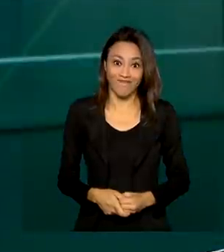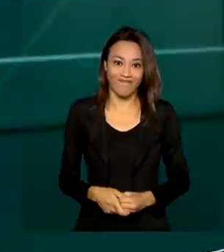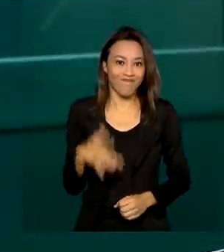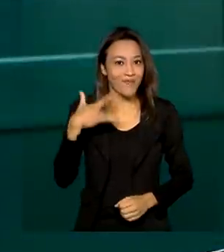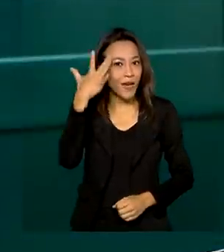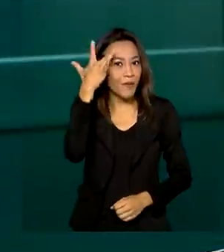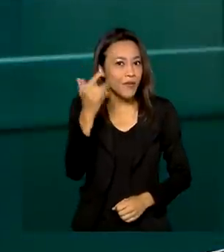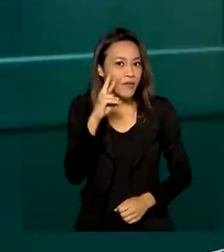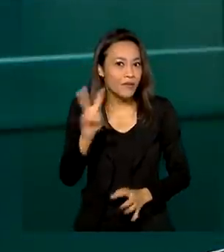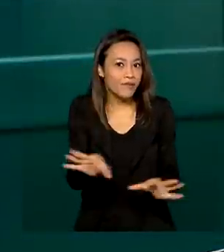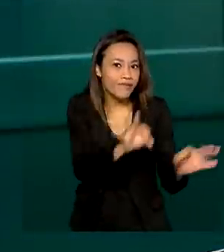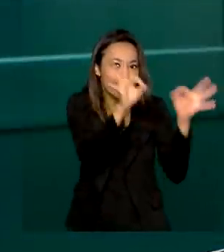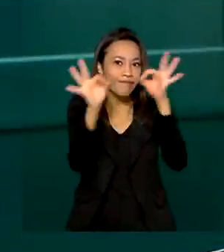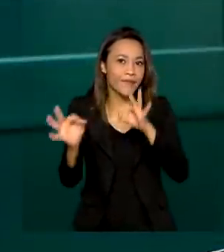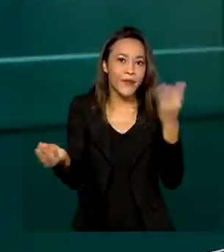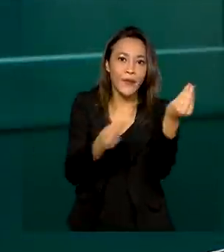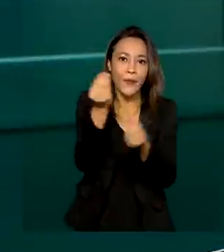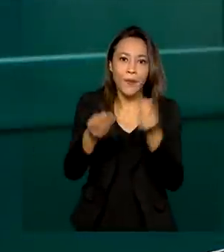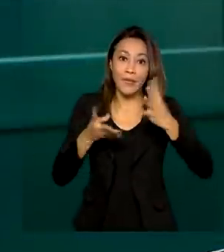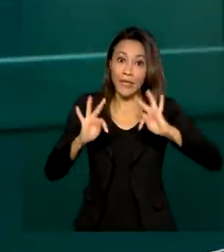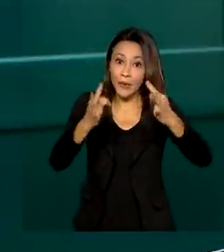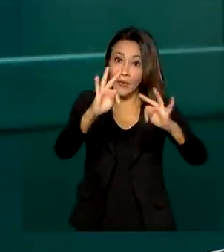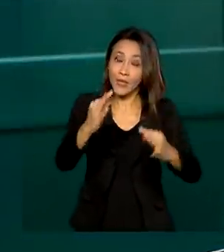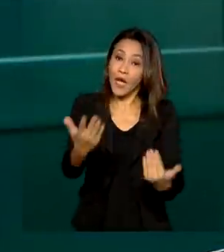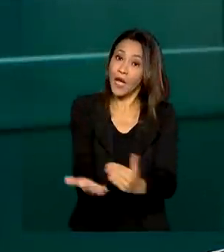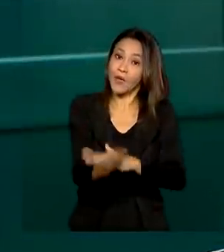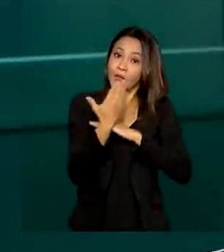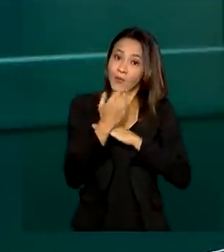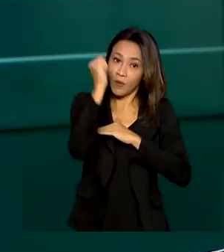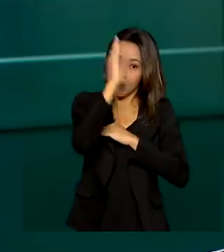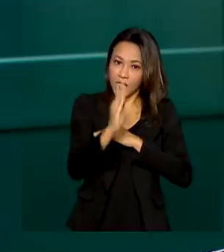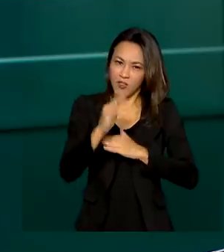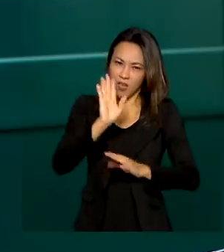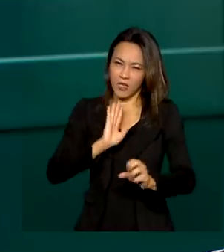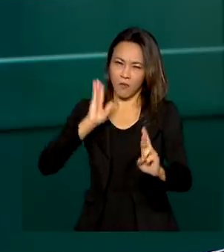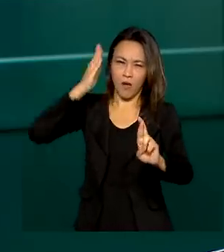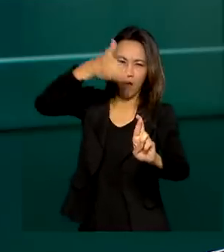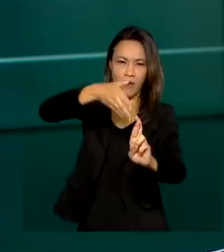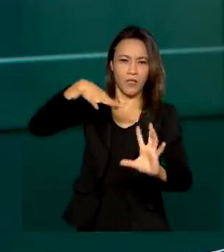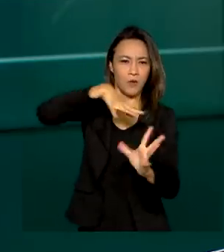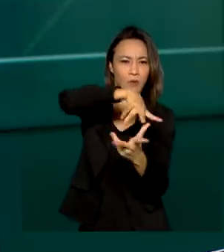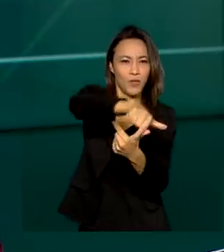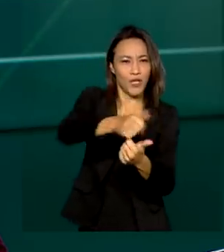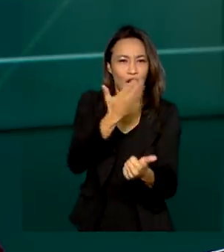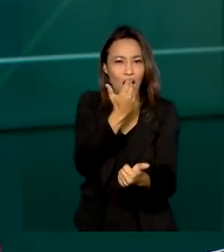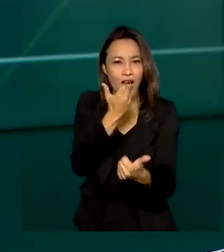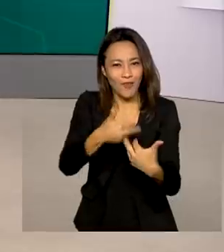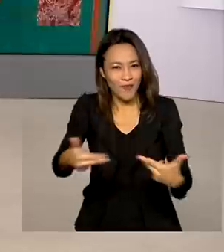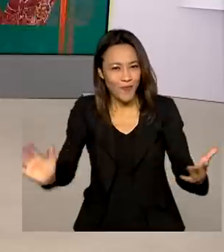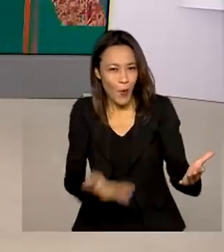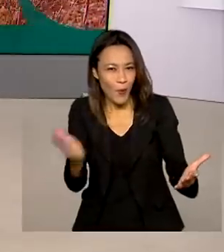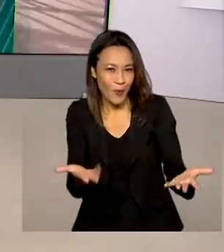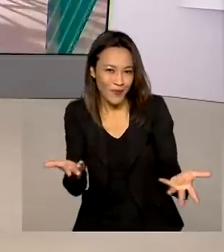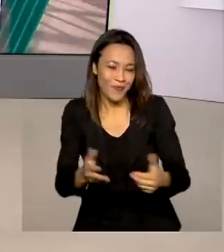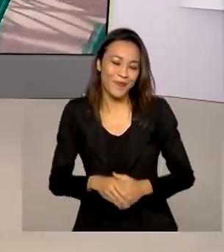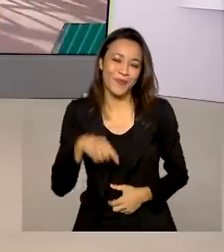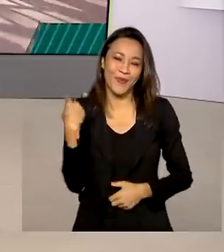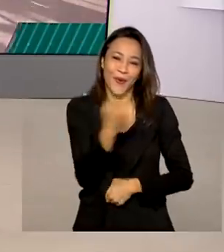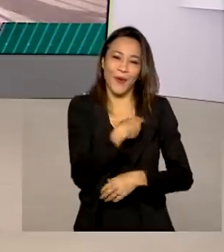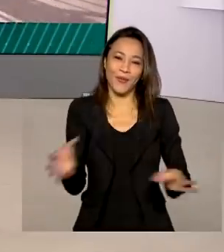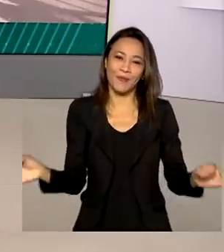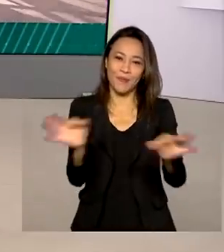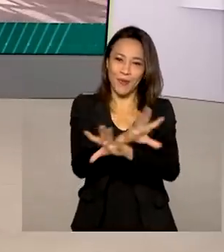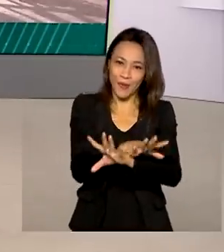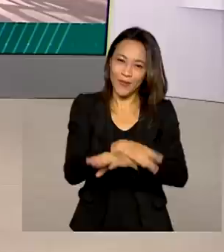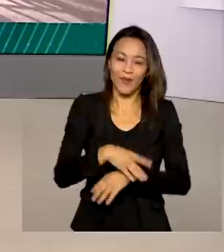Amanhã você vai ver como a tecnologia ajuda o Brasil a ser um dos líderes mundiais na produção de alimentos. O Brasil em Dia fica